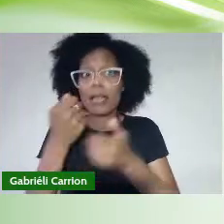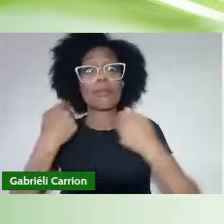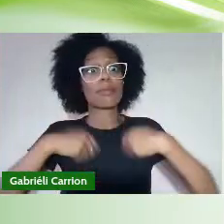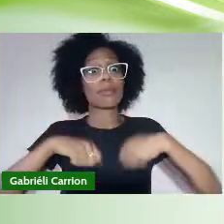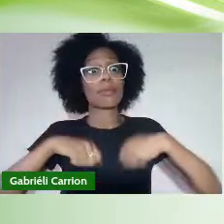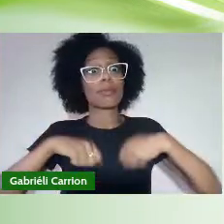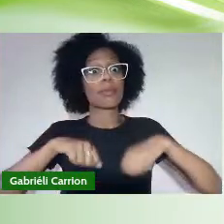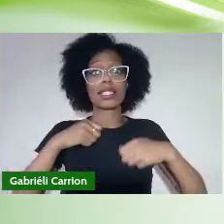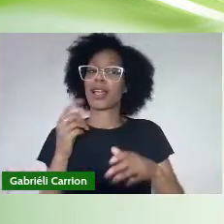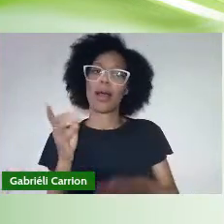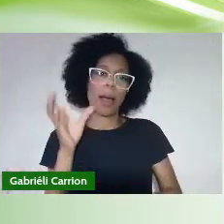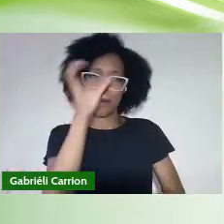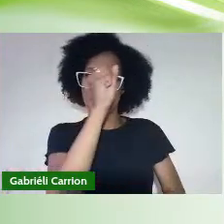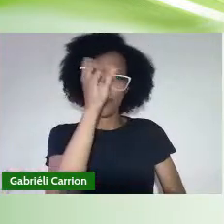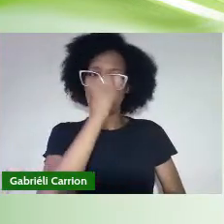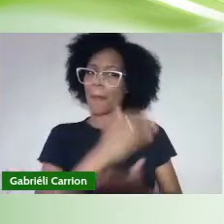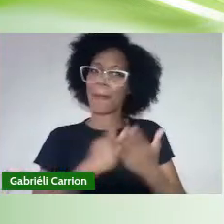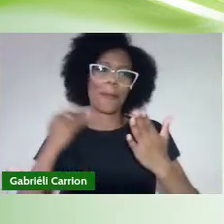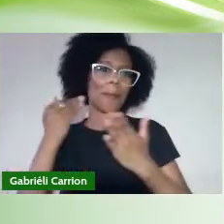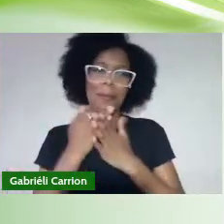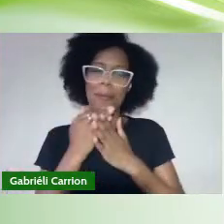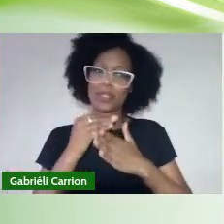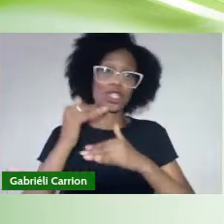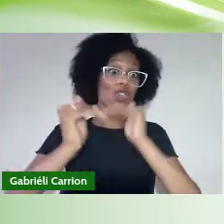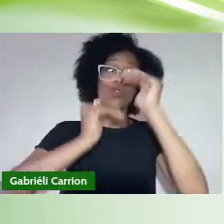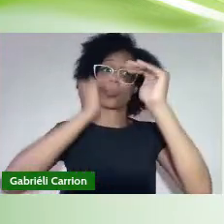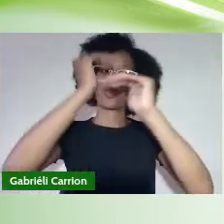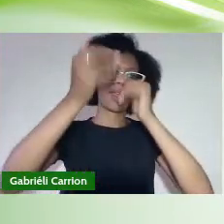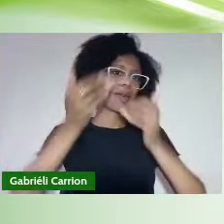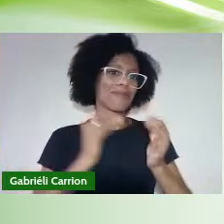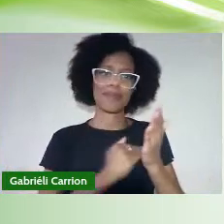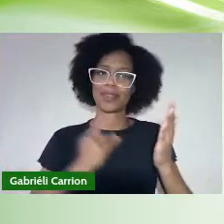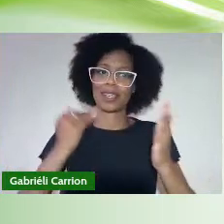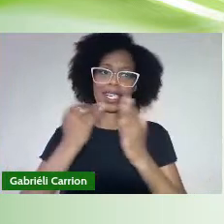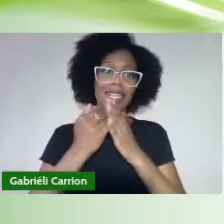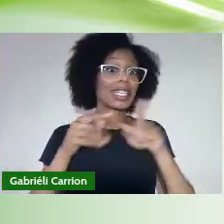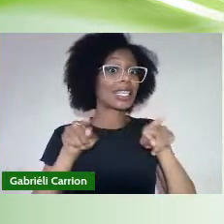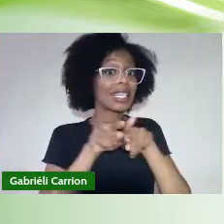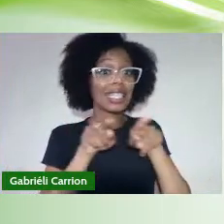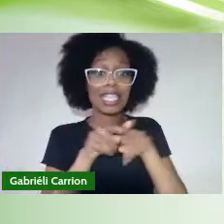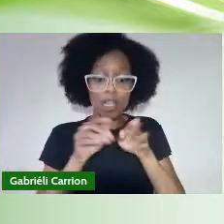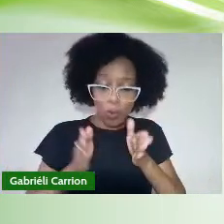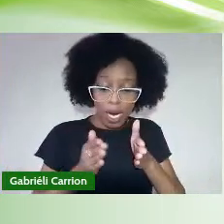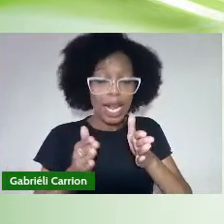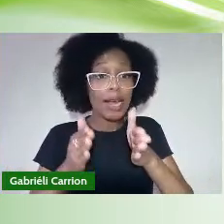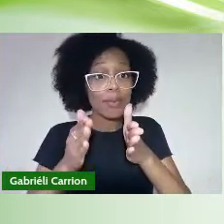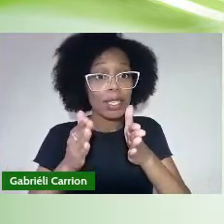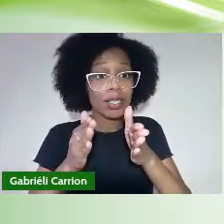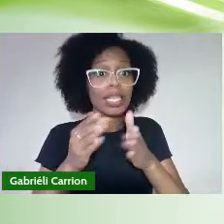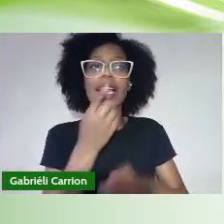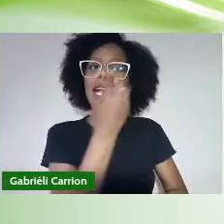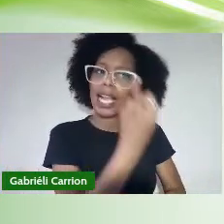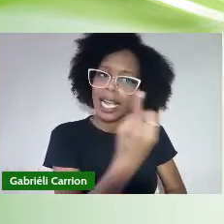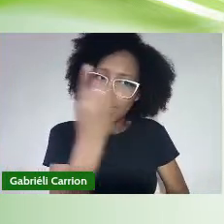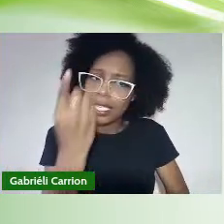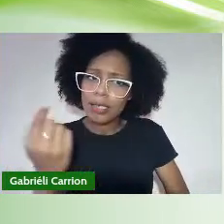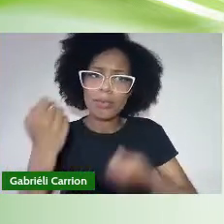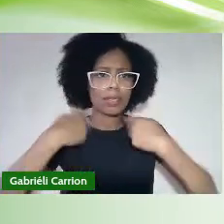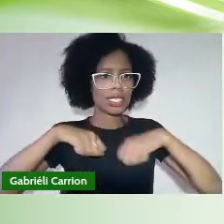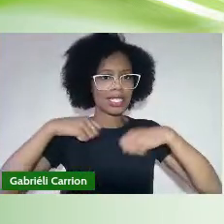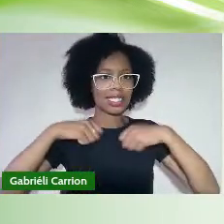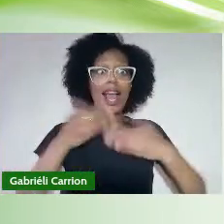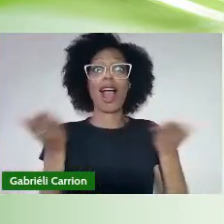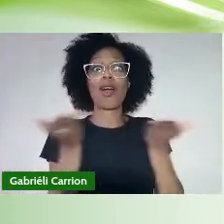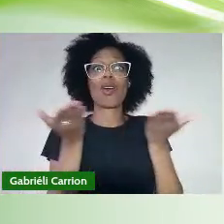aprendizado E crescimento E assim como No caminho Que percorreram Cada um De vocês Trilhará agora Um